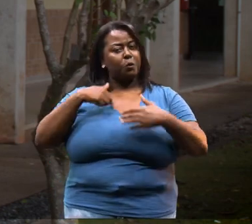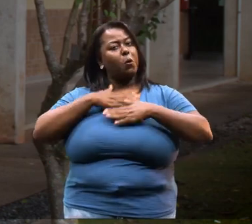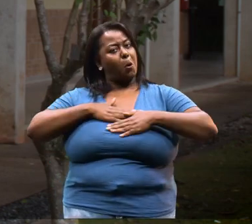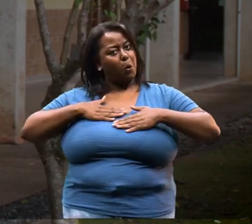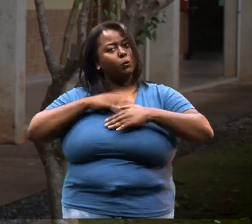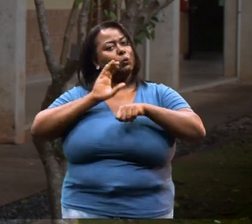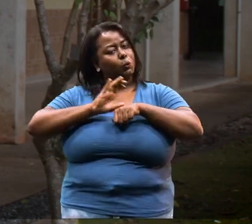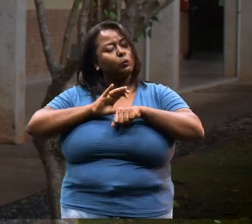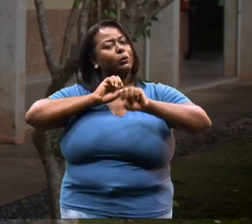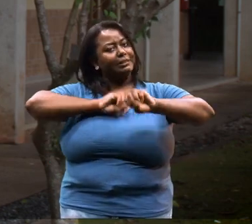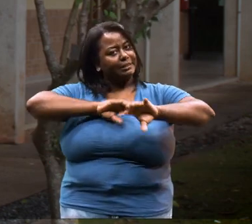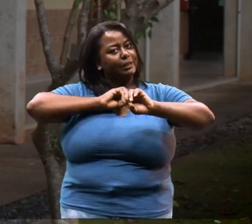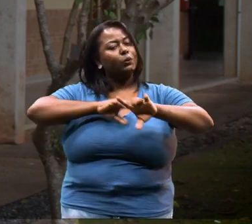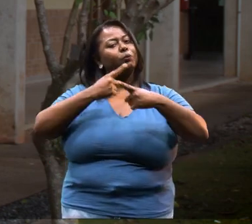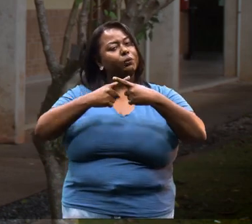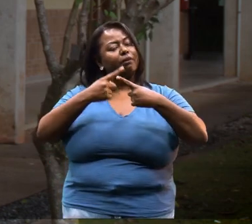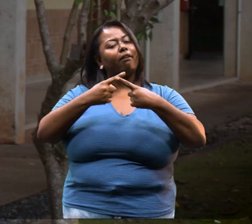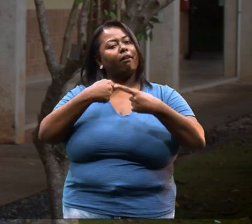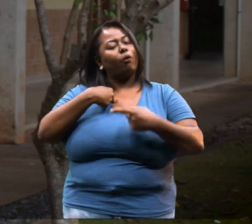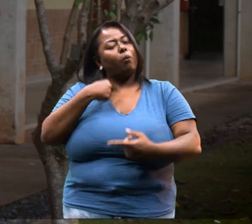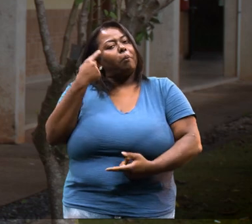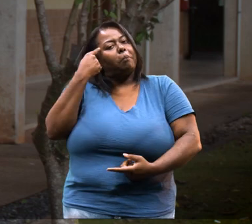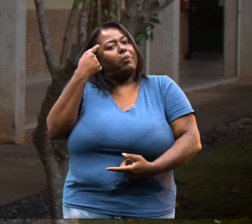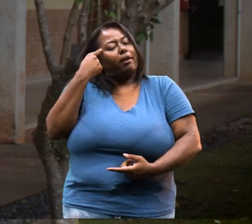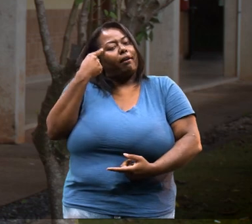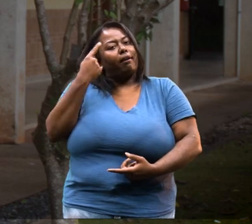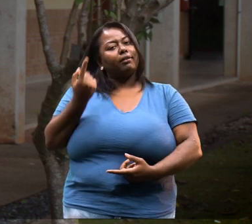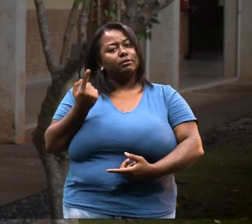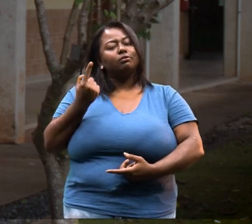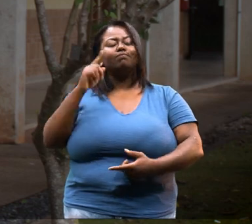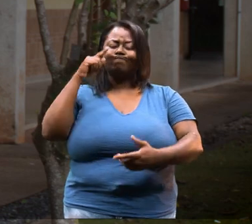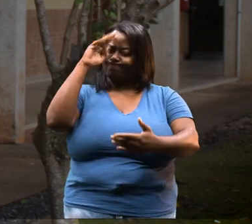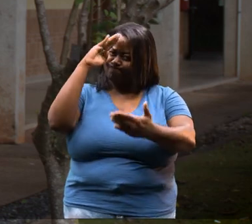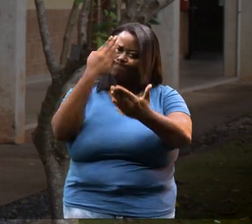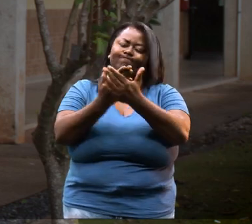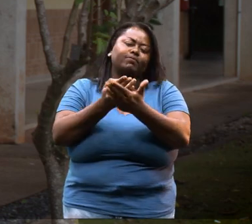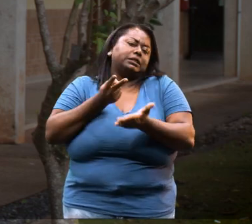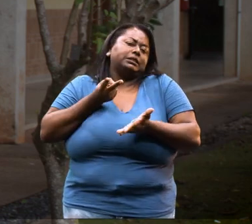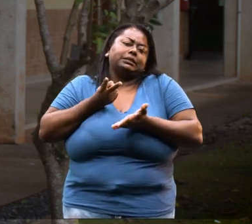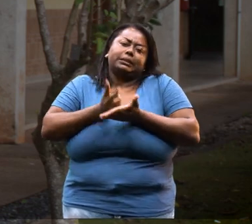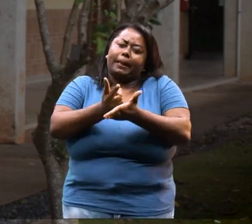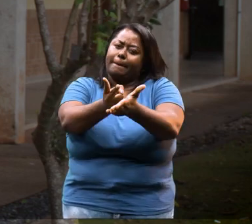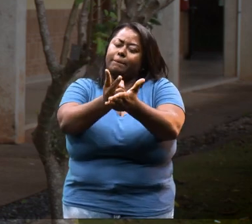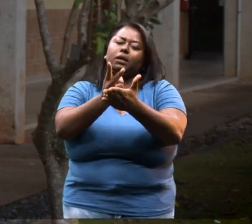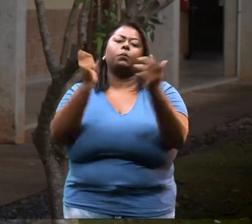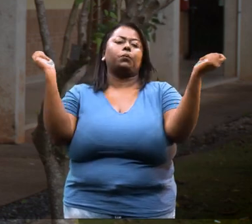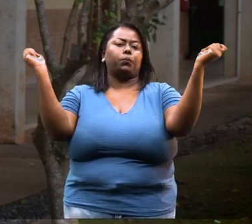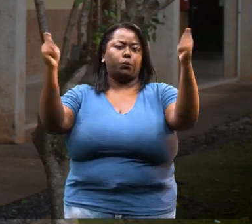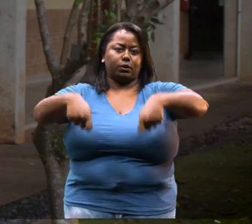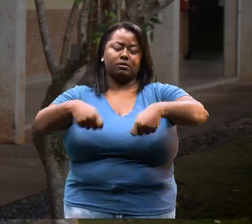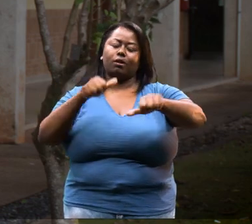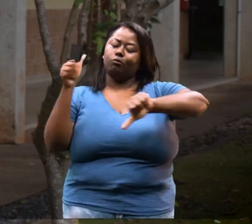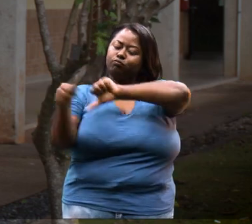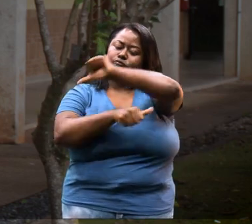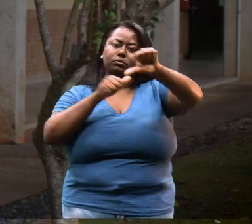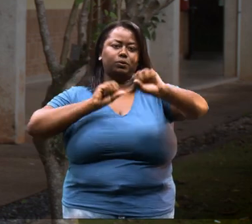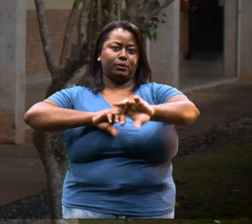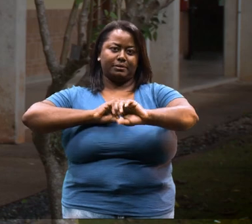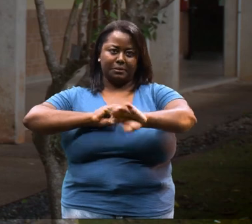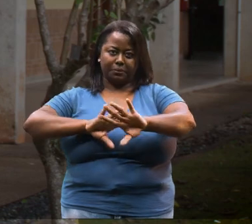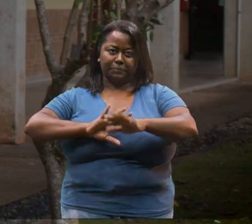gosto muito que o curso seja de licenciatura, porque acho que a gente tem que acreditar sempre no potencial